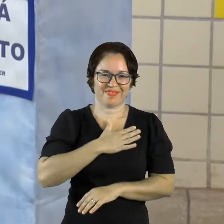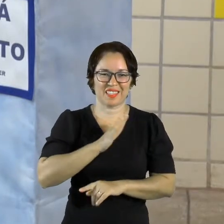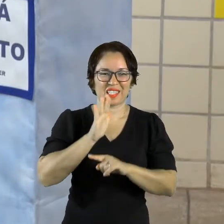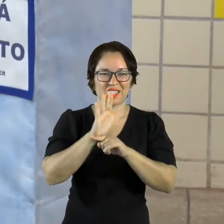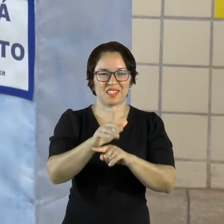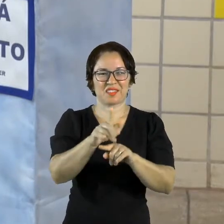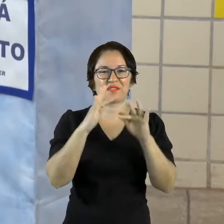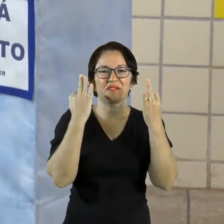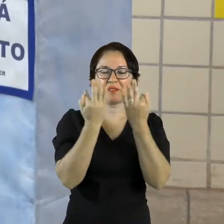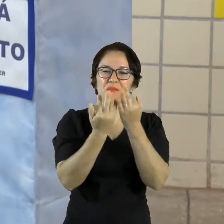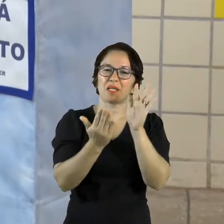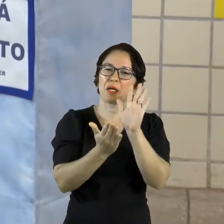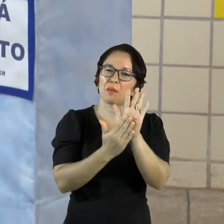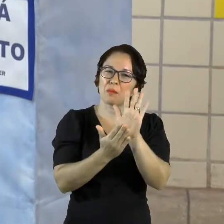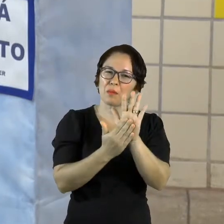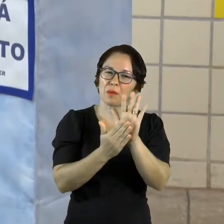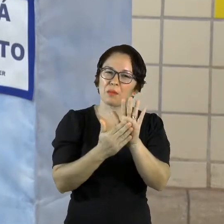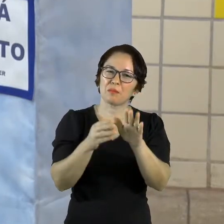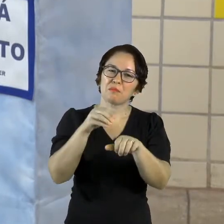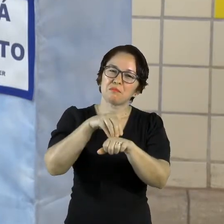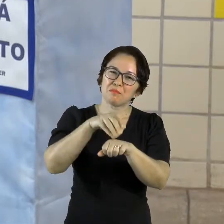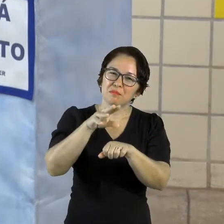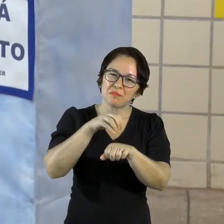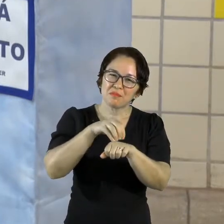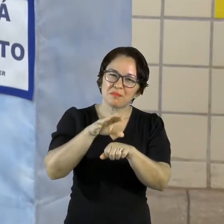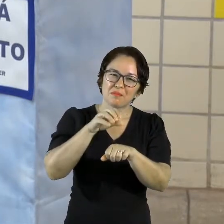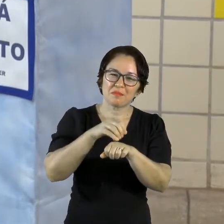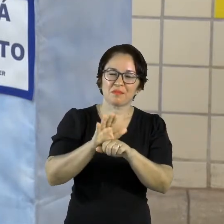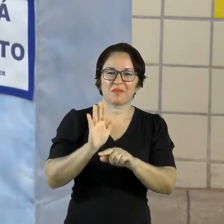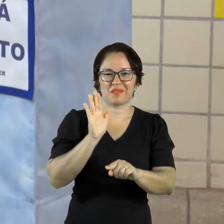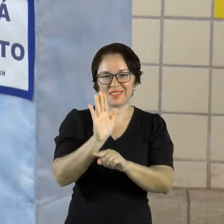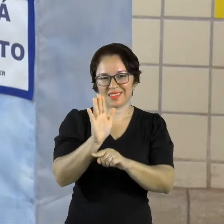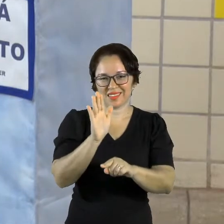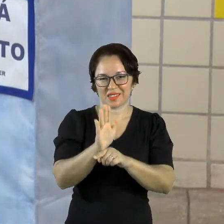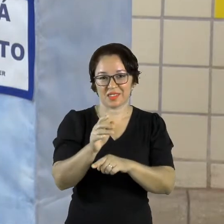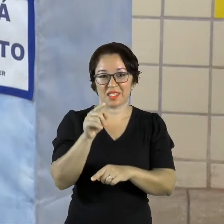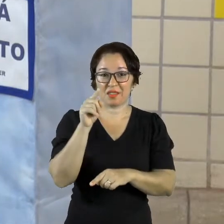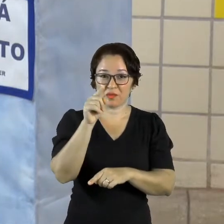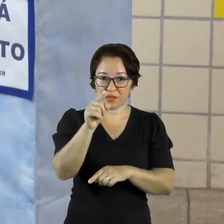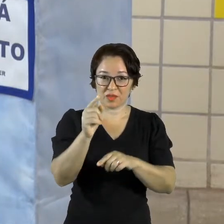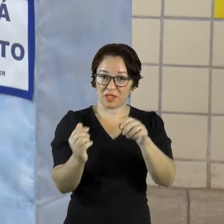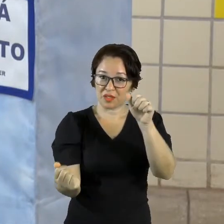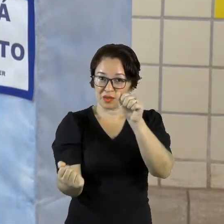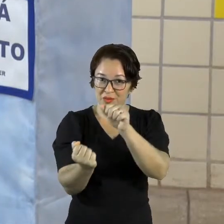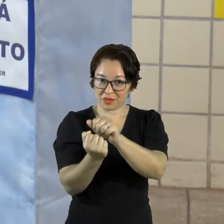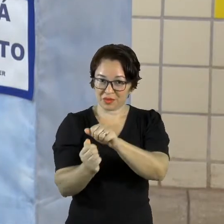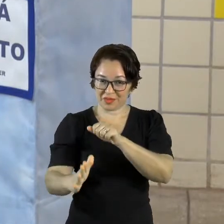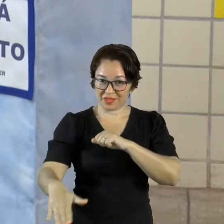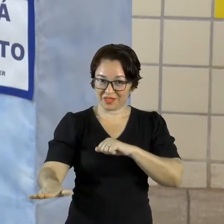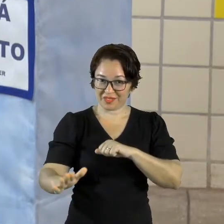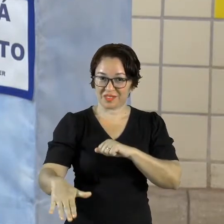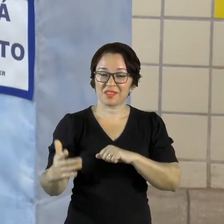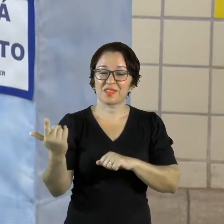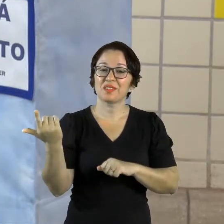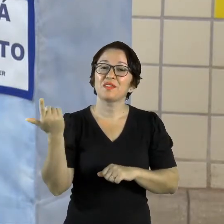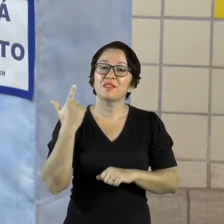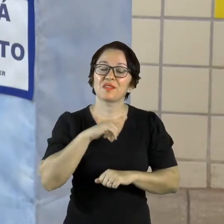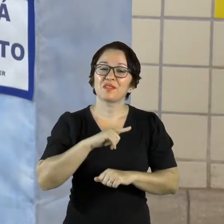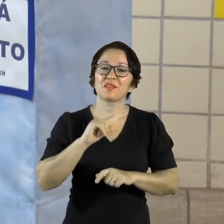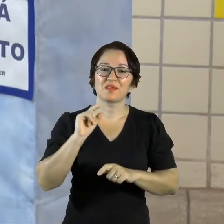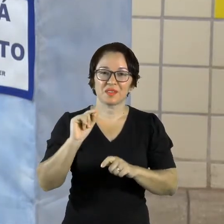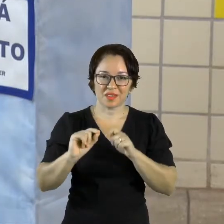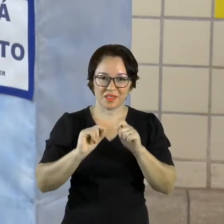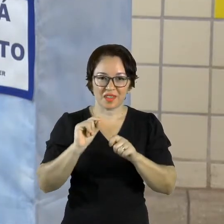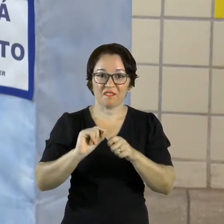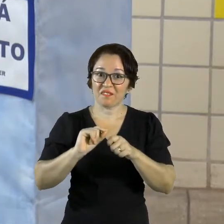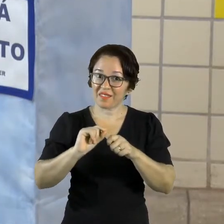cheias de ideias e ricas em possibilidades para que você, junto com sua criança, possam executar aí na sua